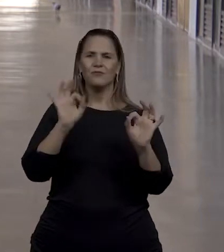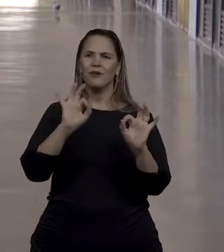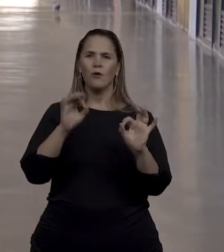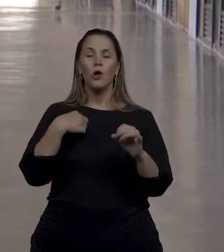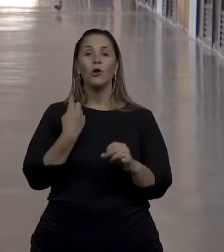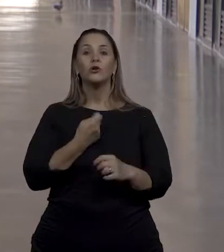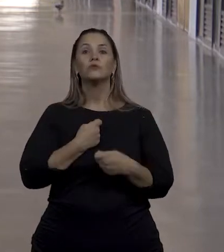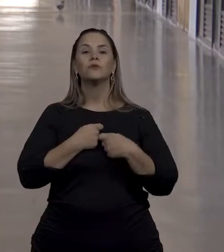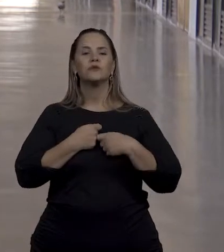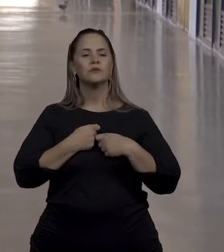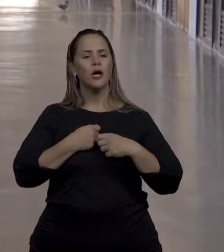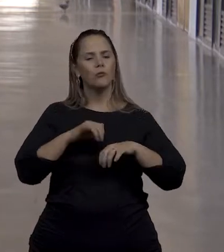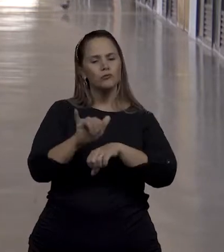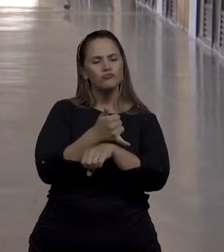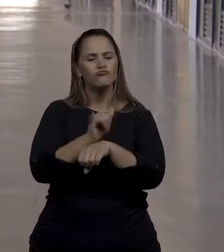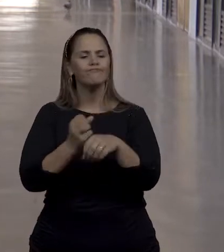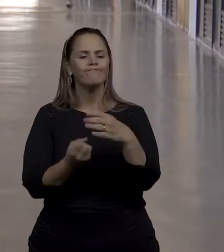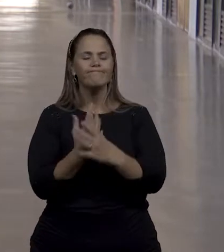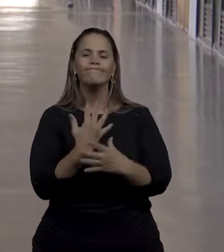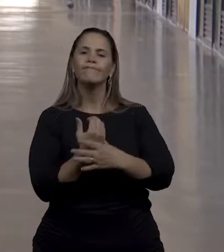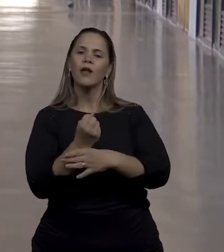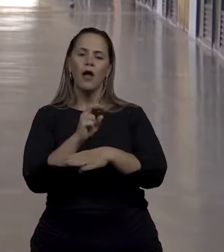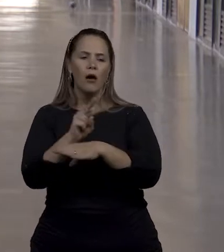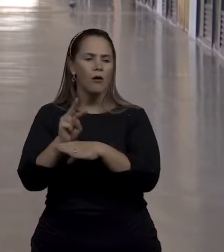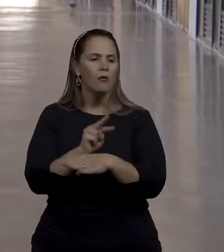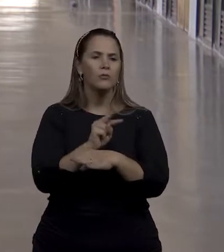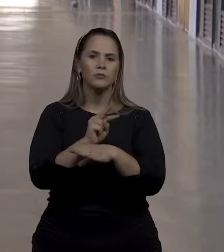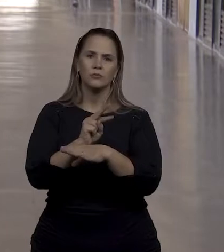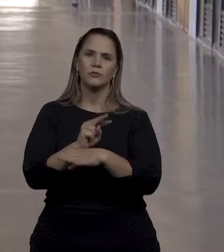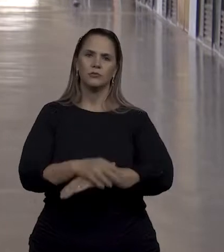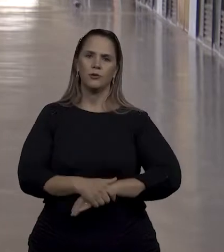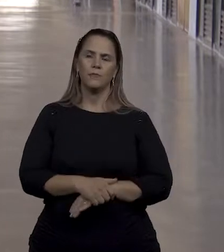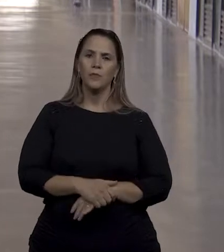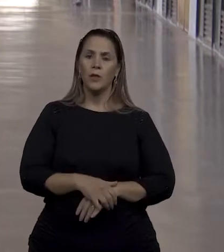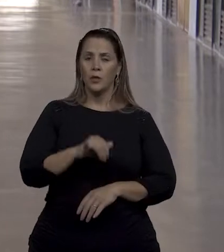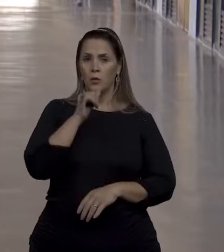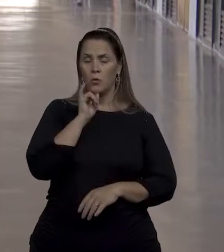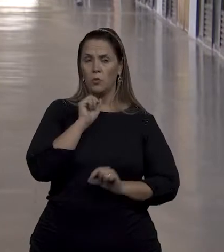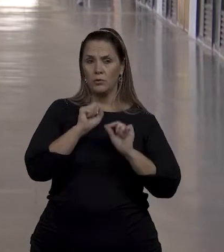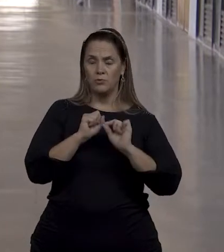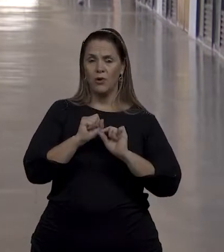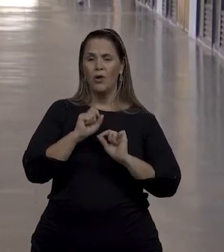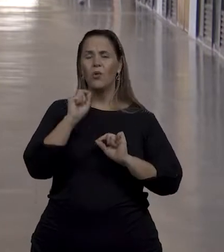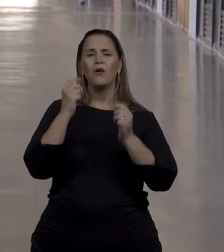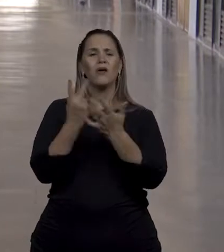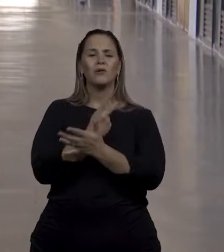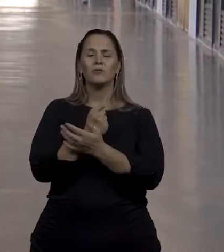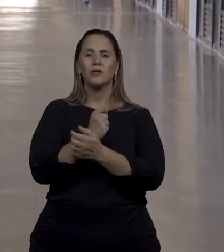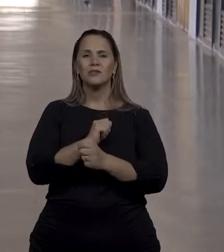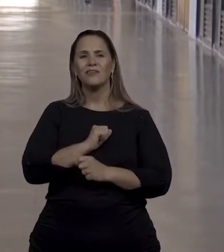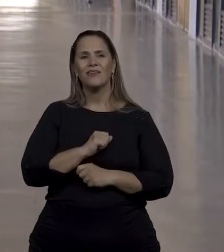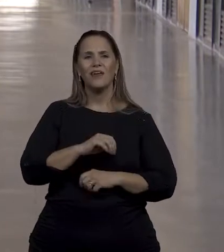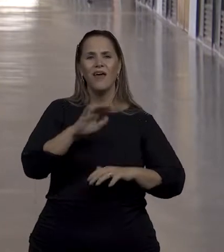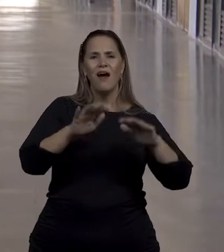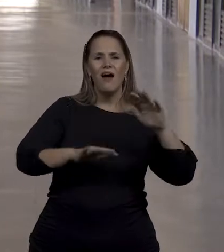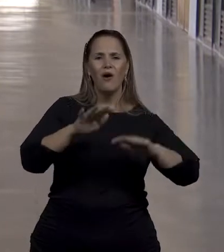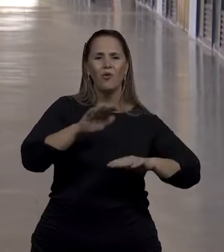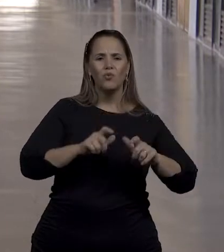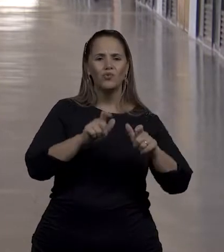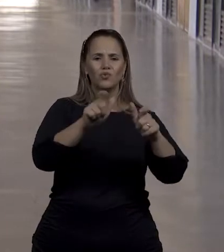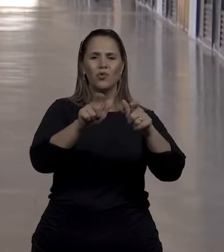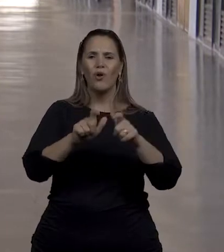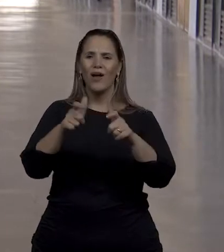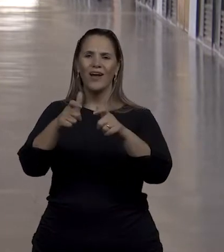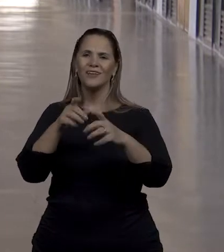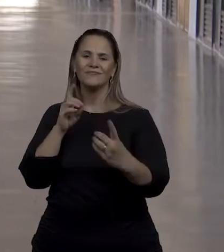com uma intervenção. O que acontece é que muitas vezes esses serviços não se comunicam ou não garantem acessibilidade para